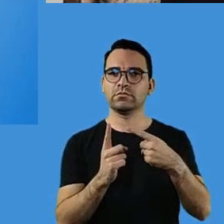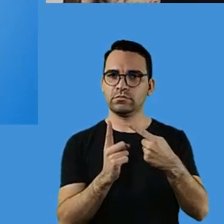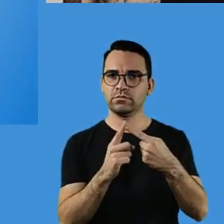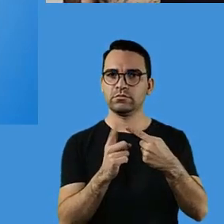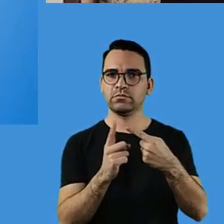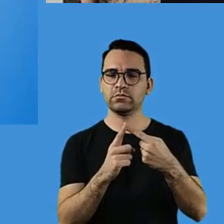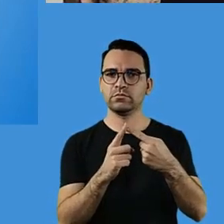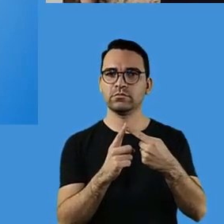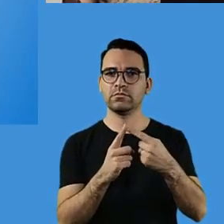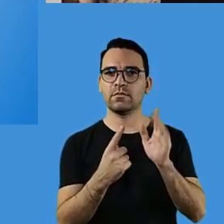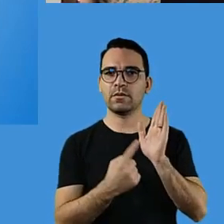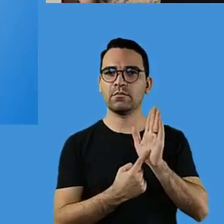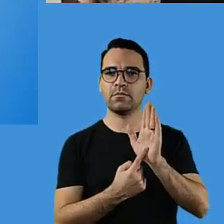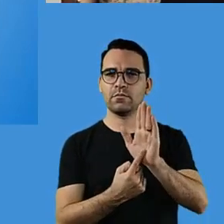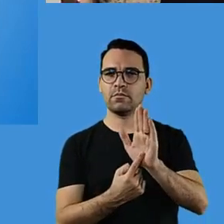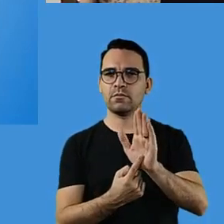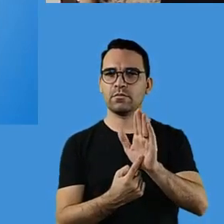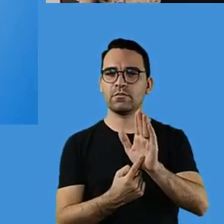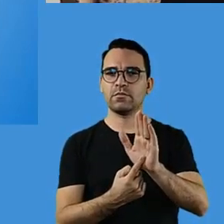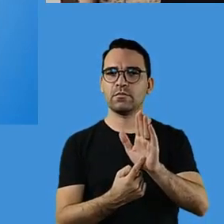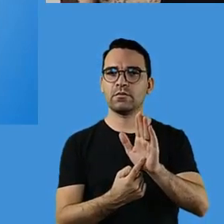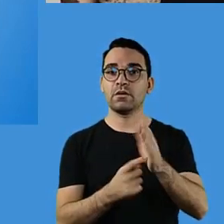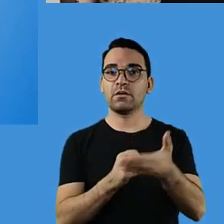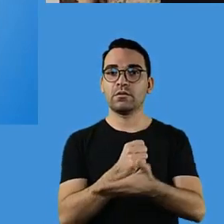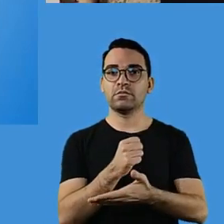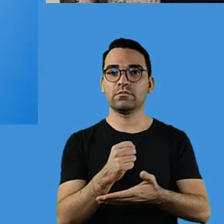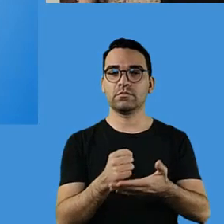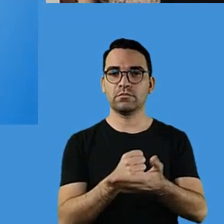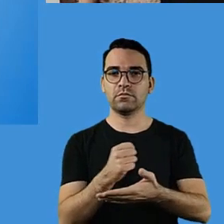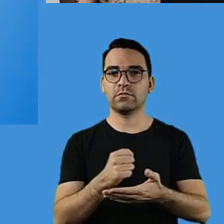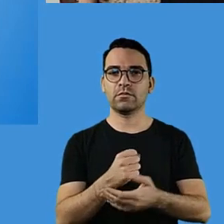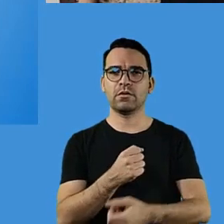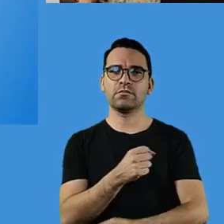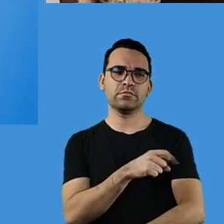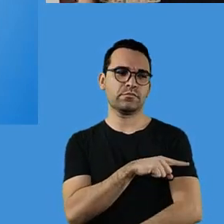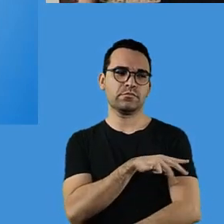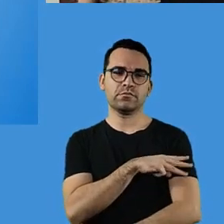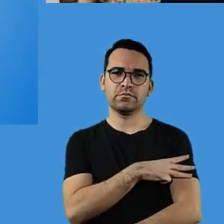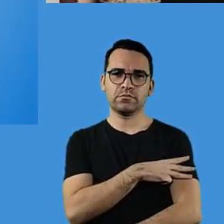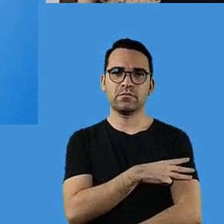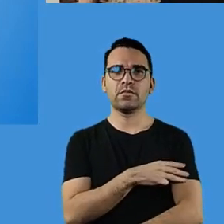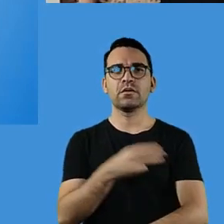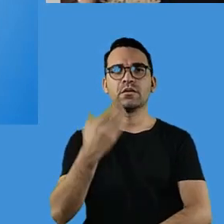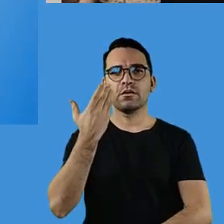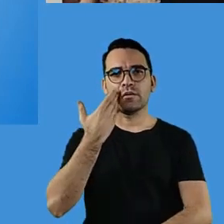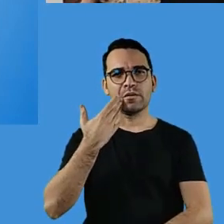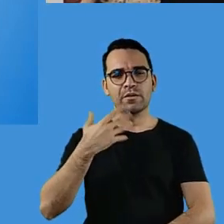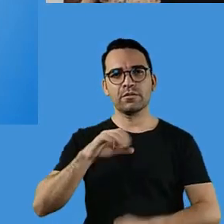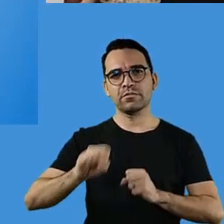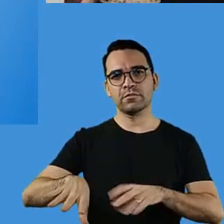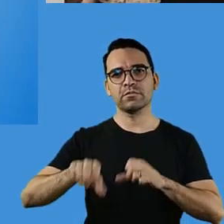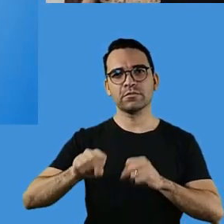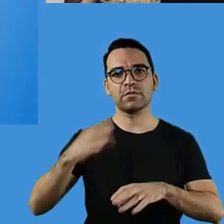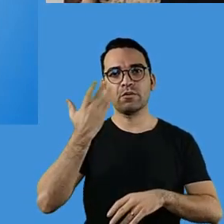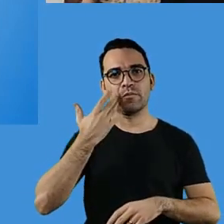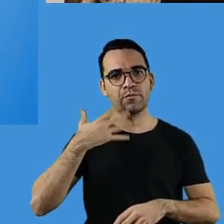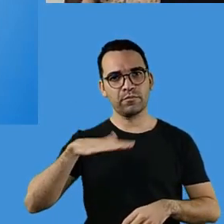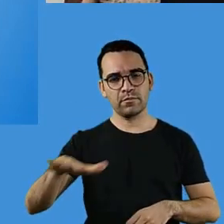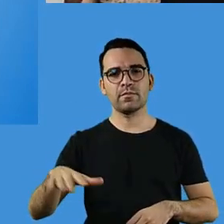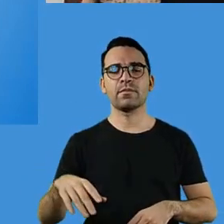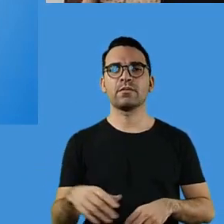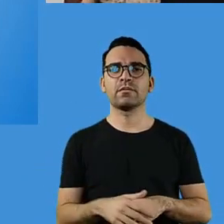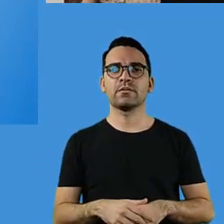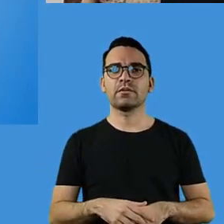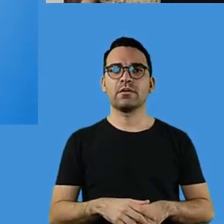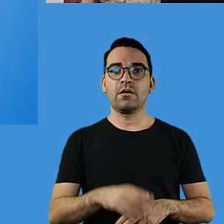Para amostral, nós teremos na educação infantil aplicação de questionários para diretores e